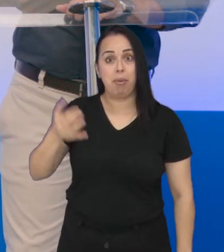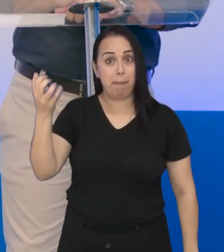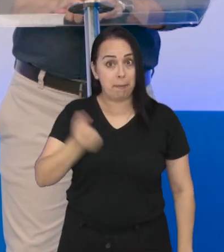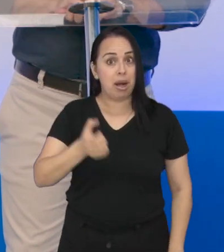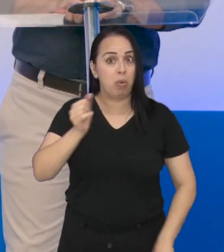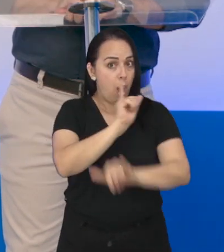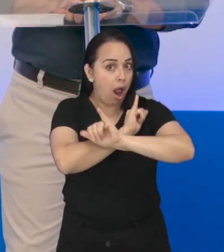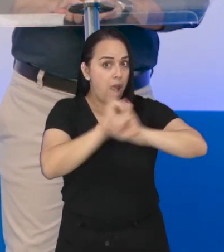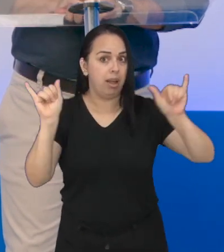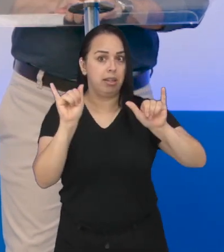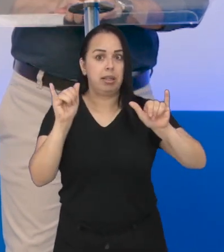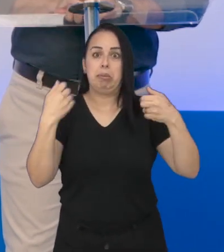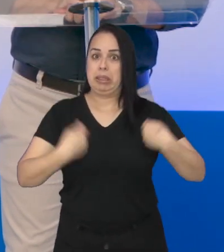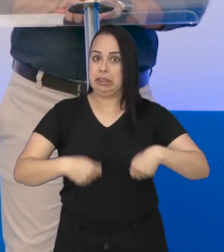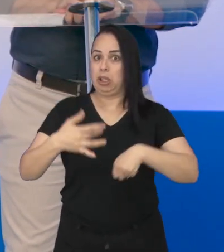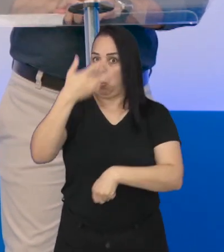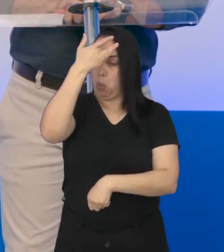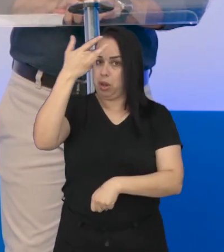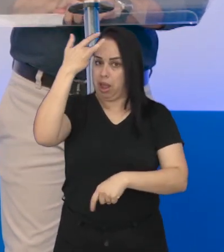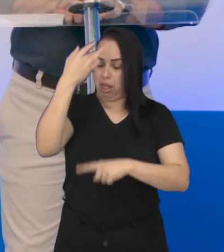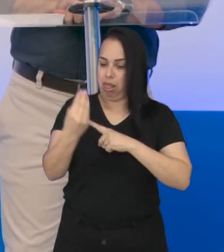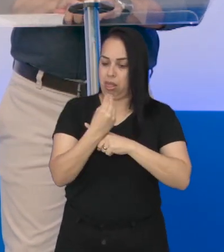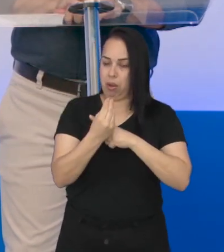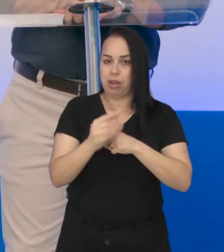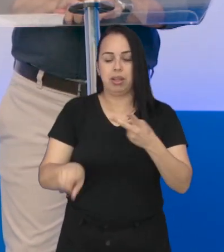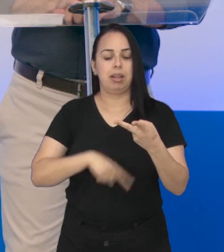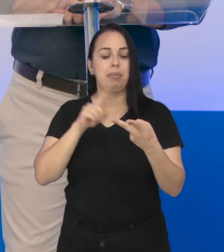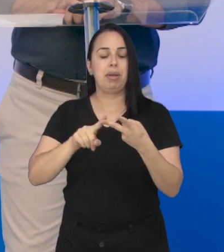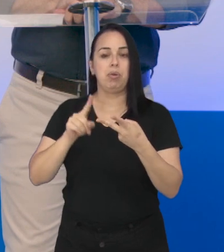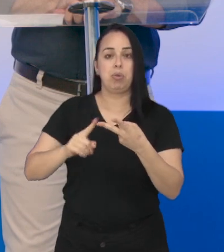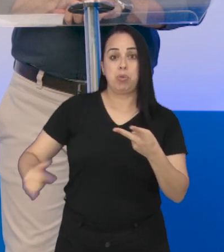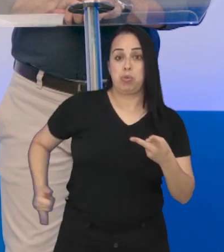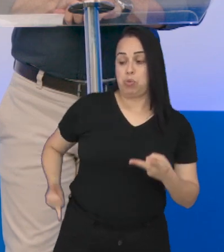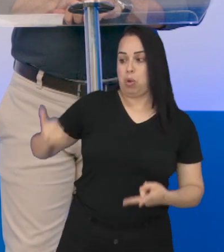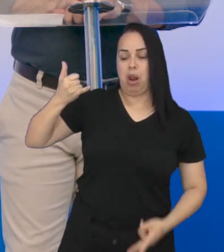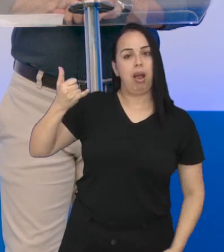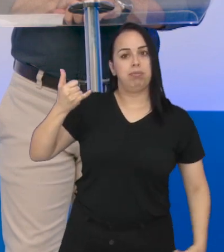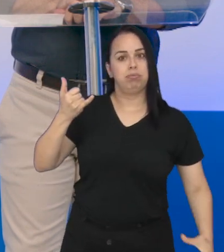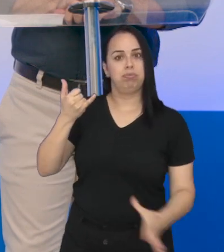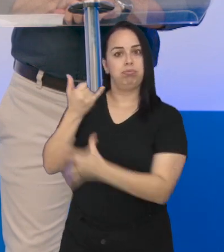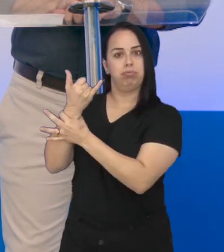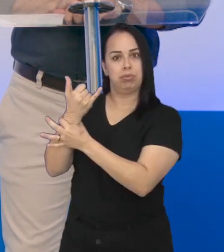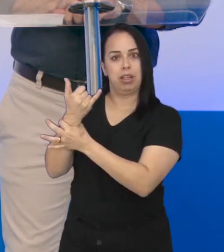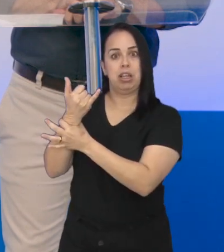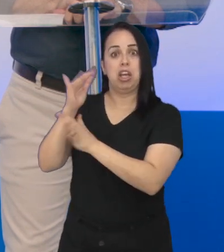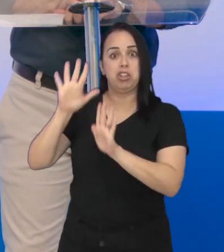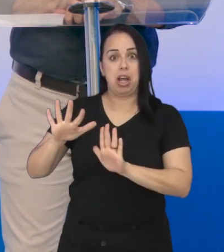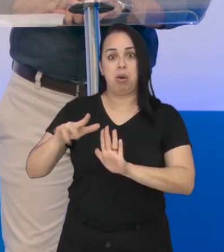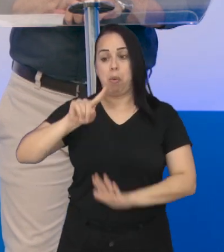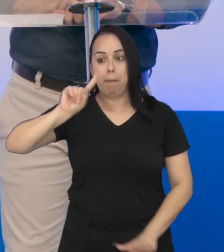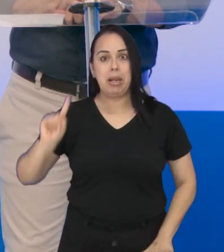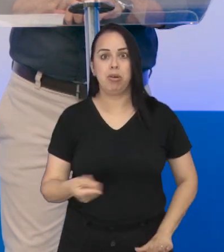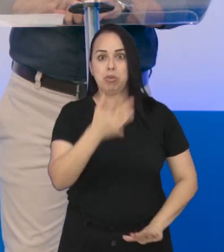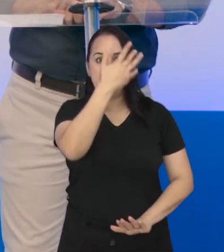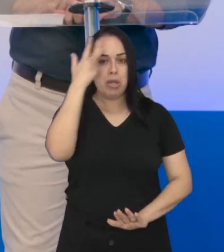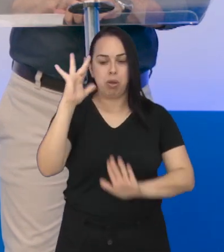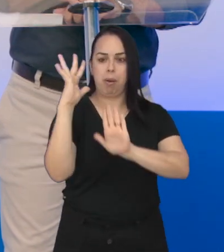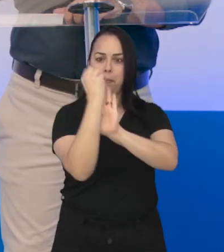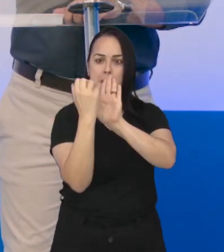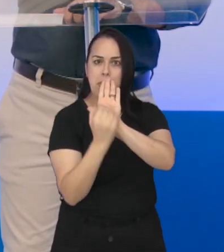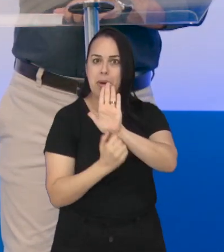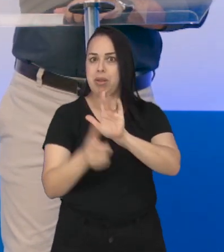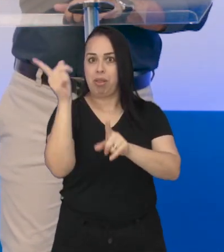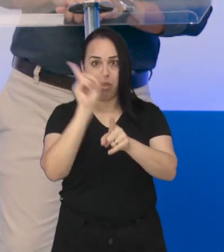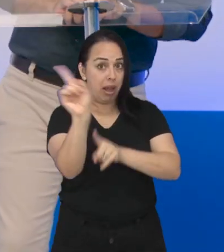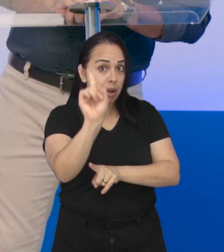mente. Também vamos te contar como proteger o seu celular pelo projeto Celular Seguro, que já tem mais de um milhão de usuários.